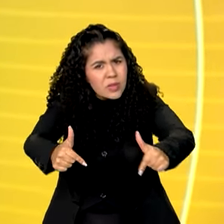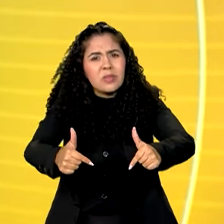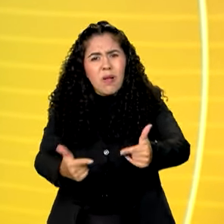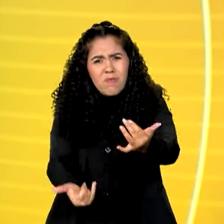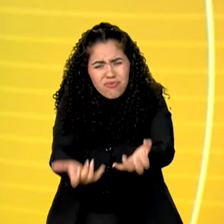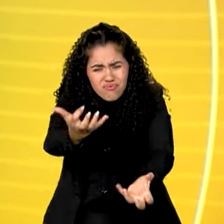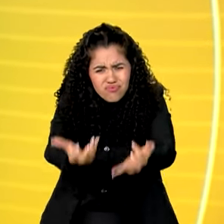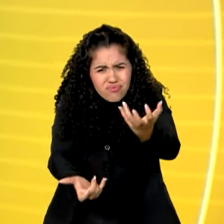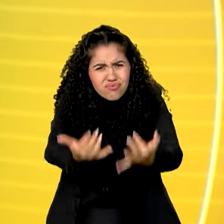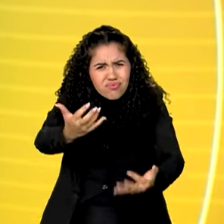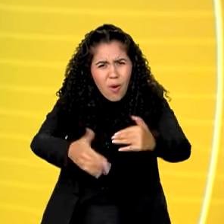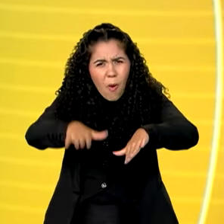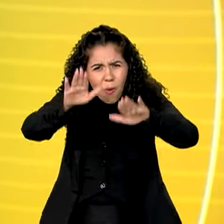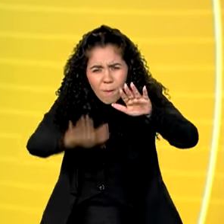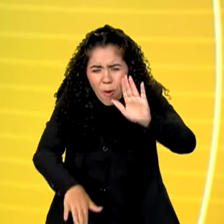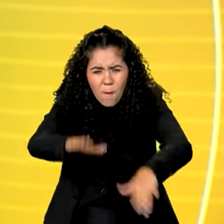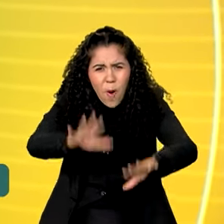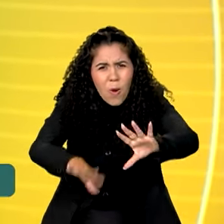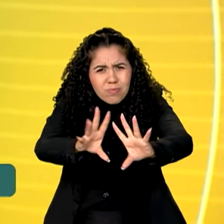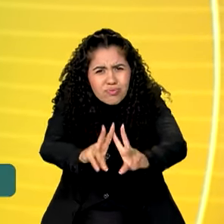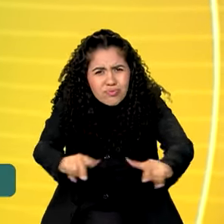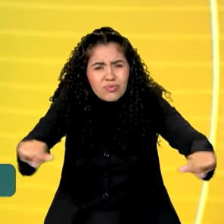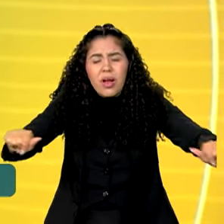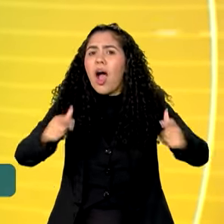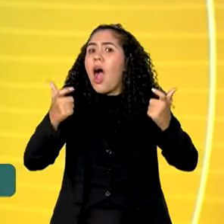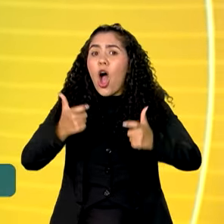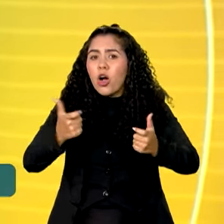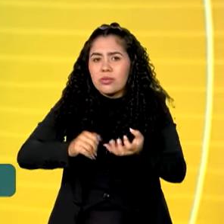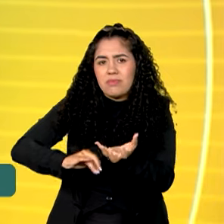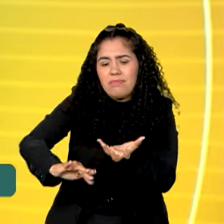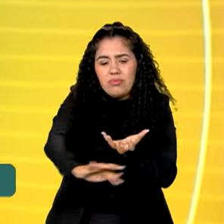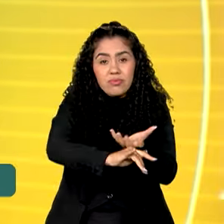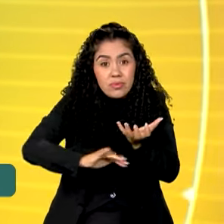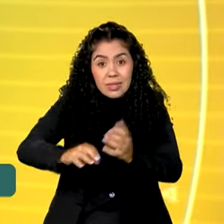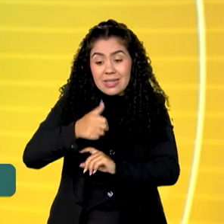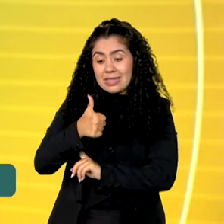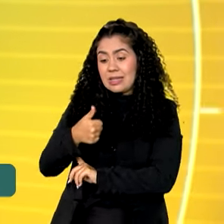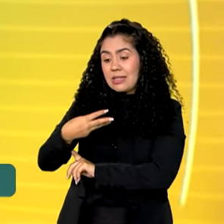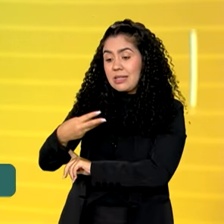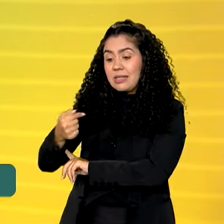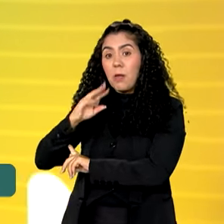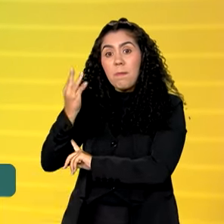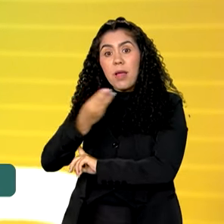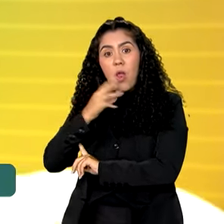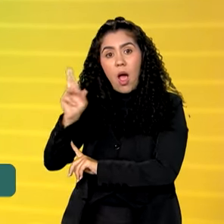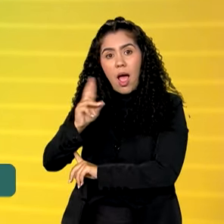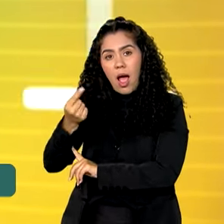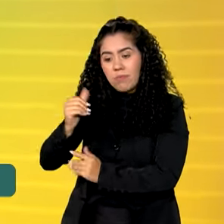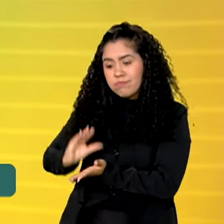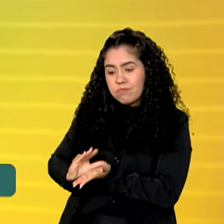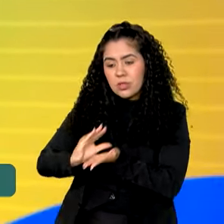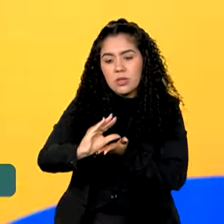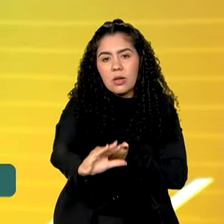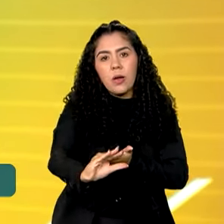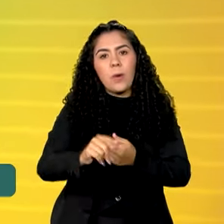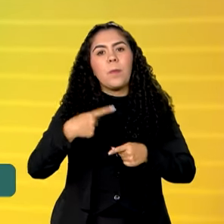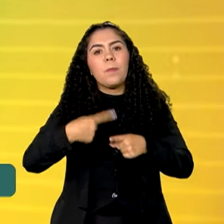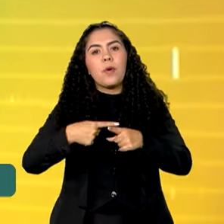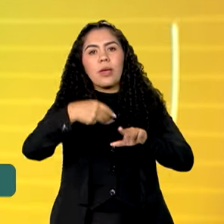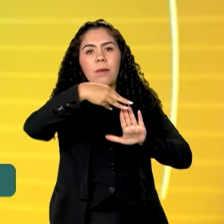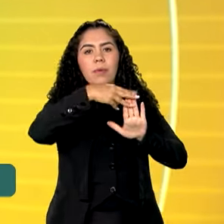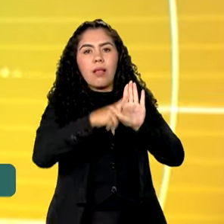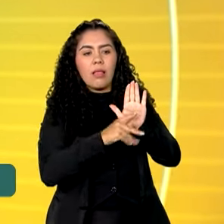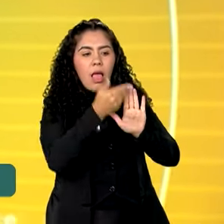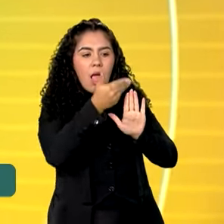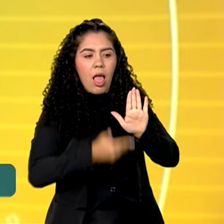incêndios na região do Pantanal. Mais 137 milhões de reais foram liberados por uma medida provisória publicada no